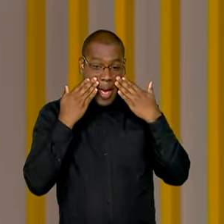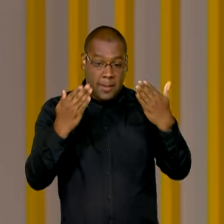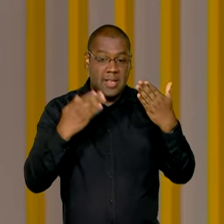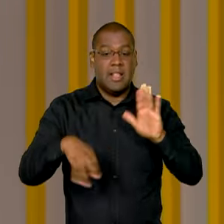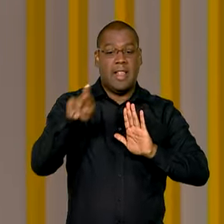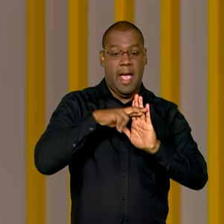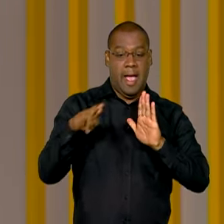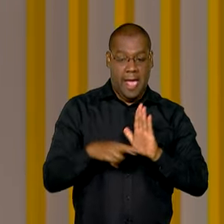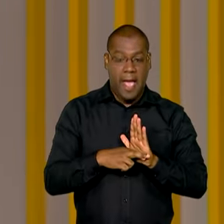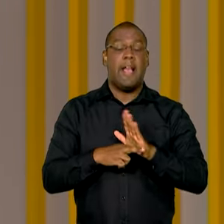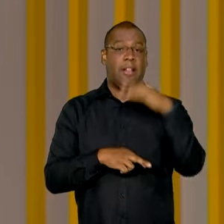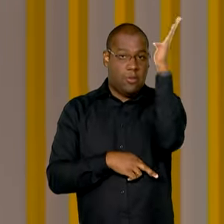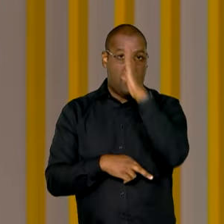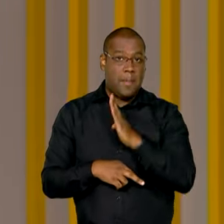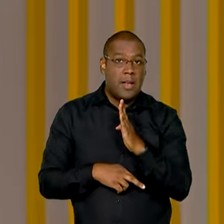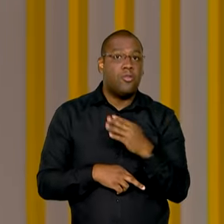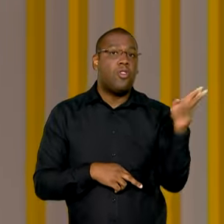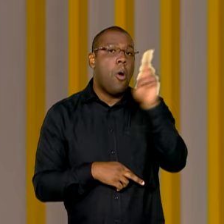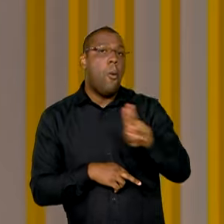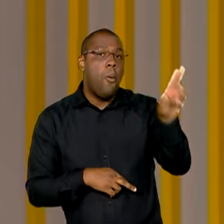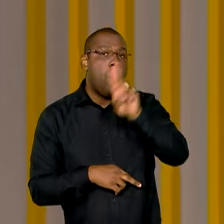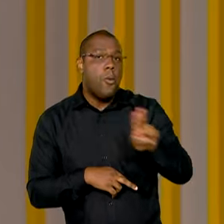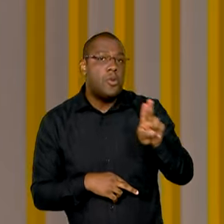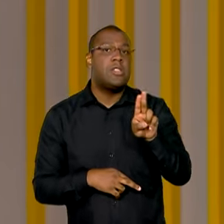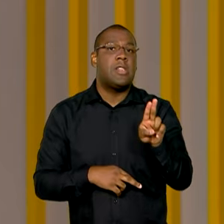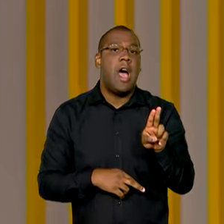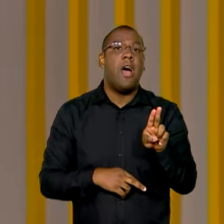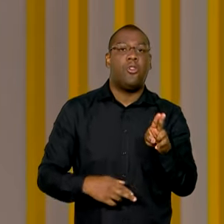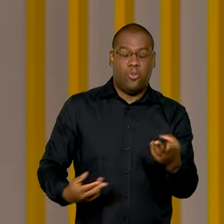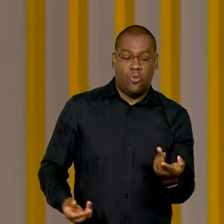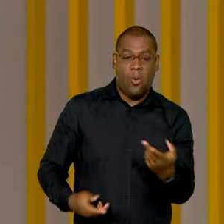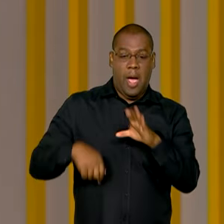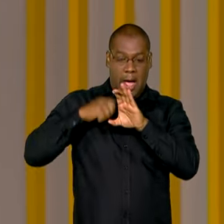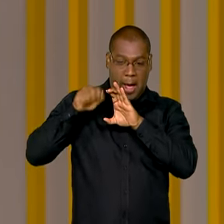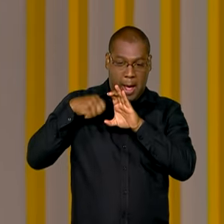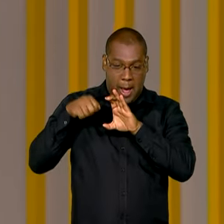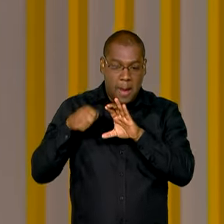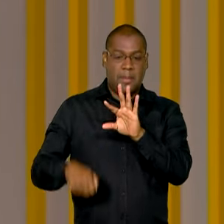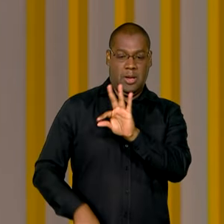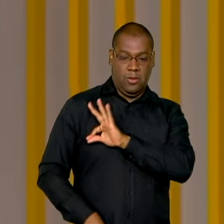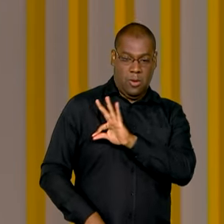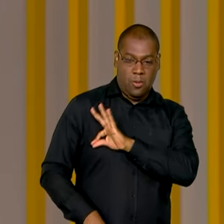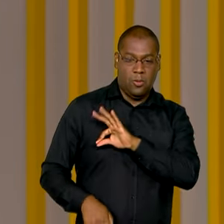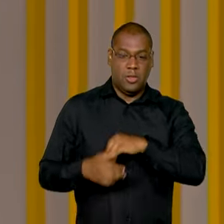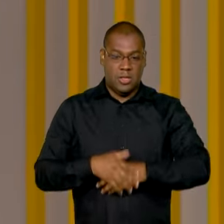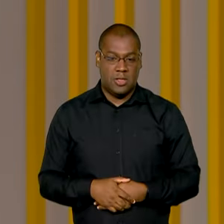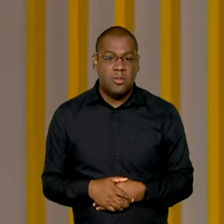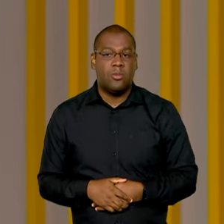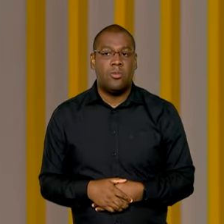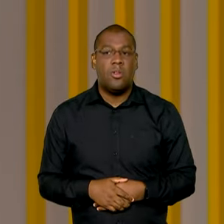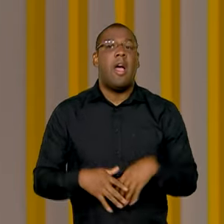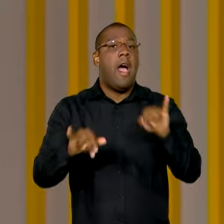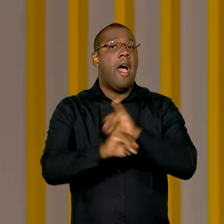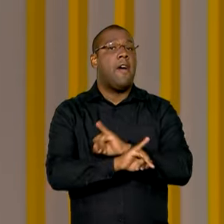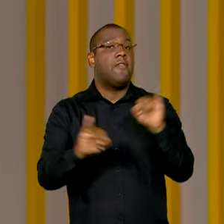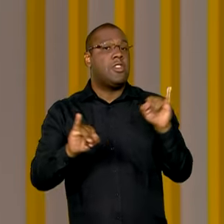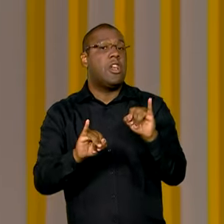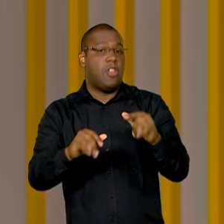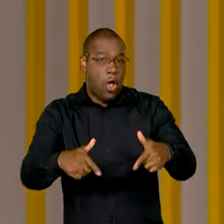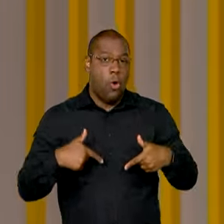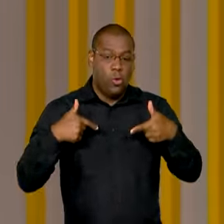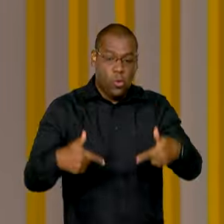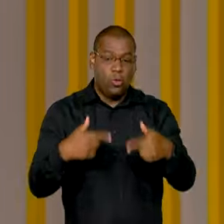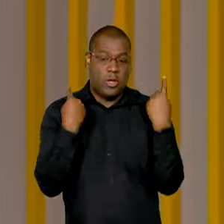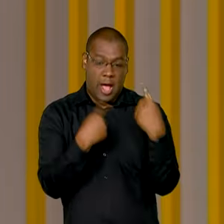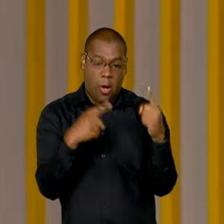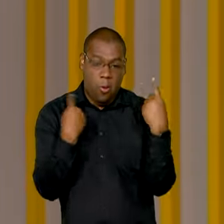nacionais para o uso de câmeras corporais em policiais. Segundo Ricardo Capelli, o combate ao crime organizado deve